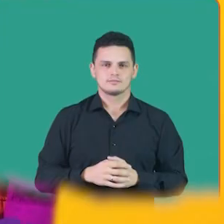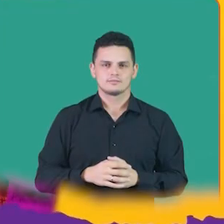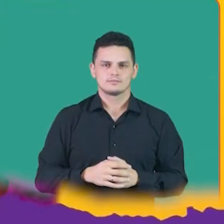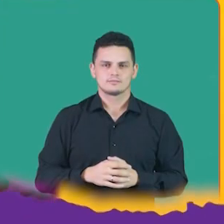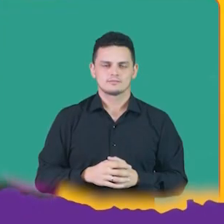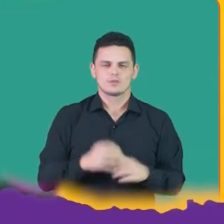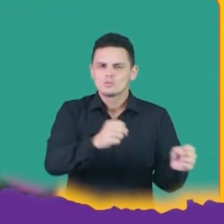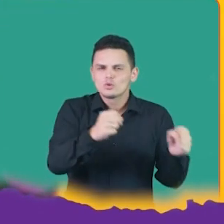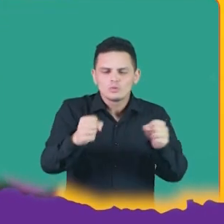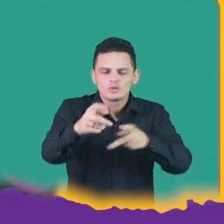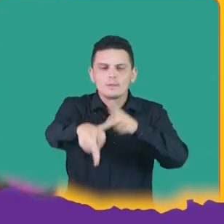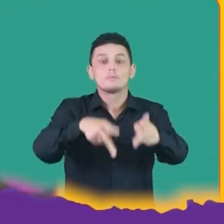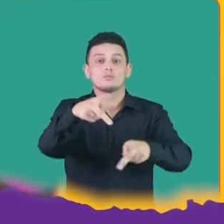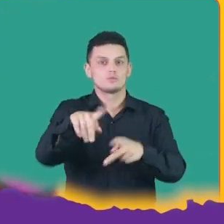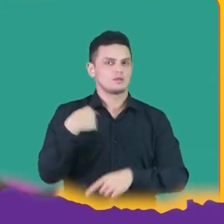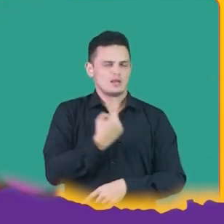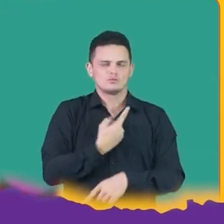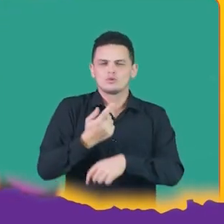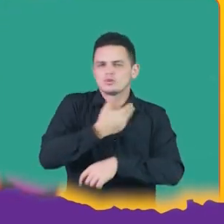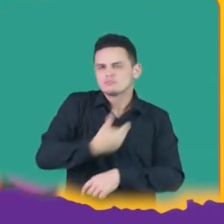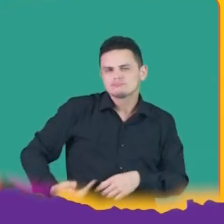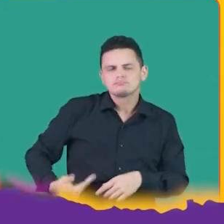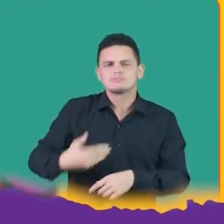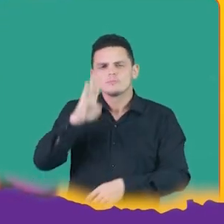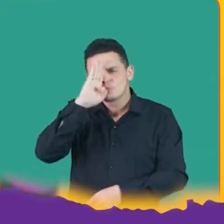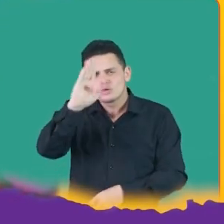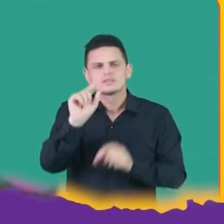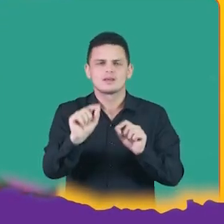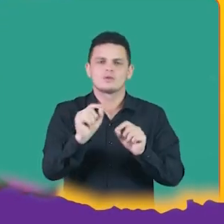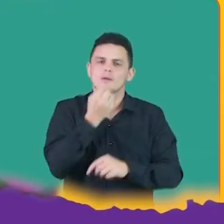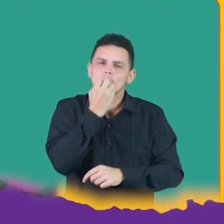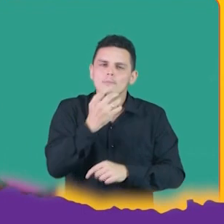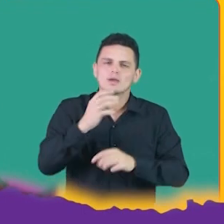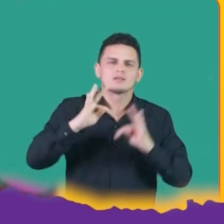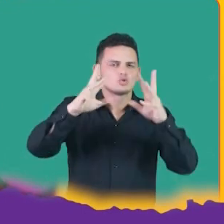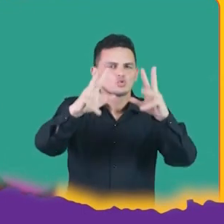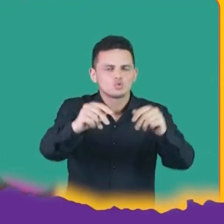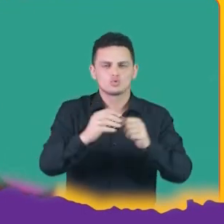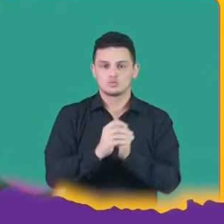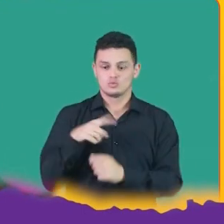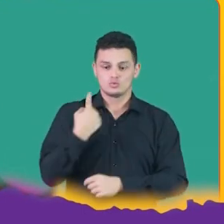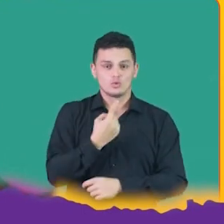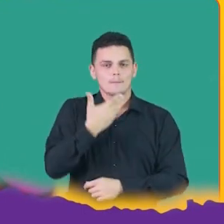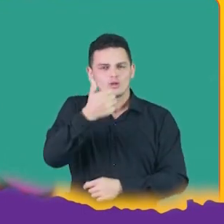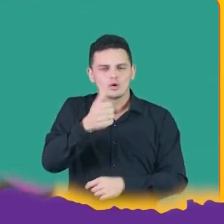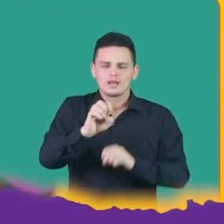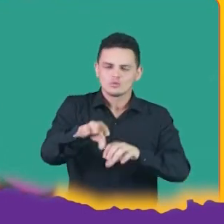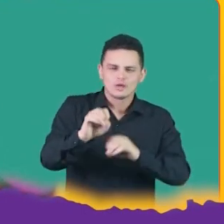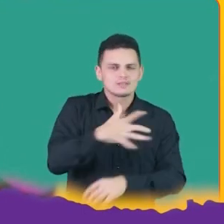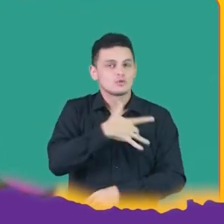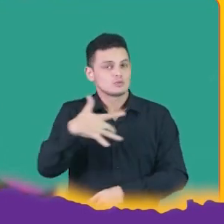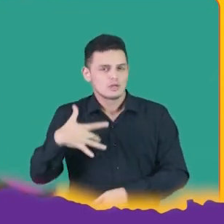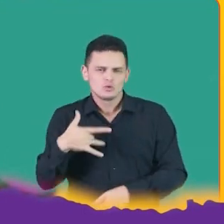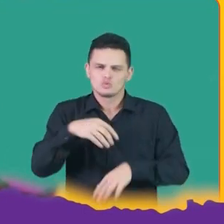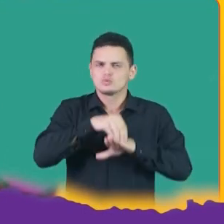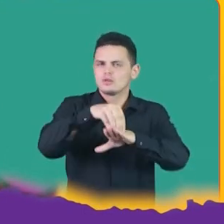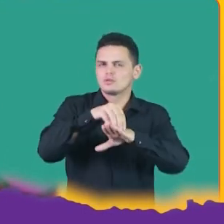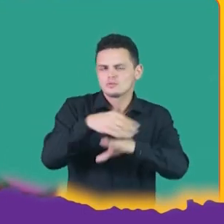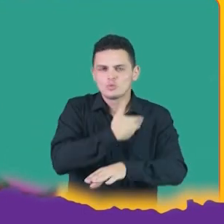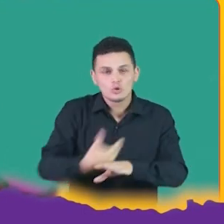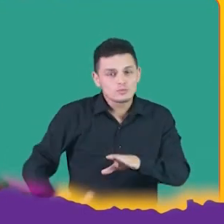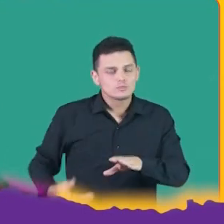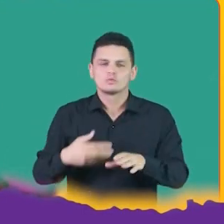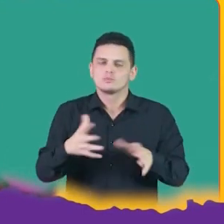Pelo poder popular, a nossa gestão priorizará o bem comum. Vamos melhorar a educação, a saúde, o